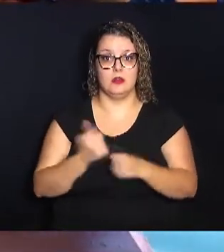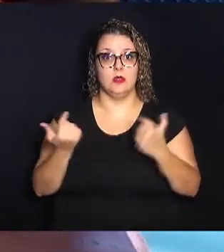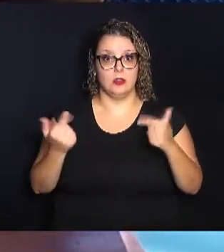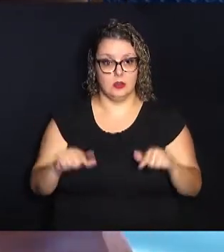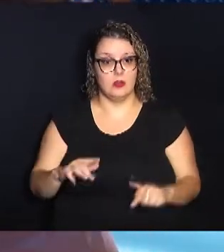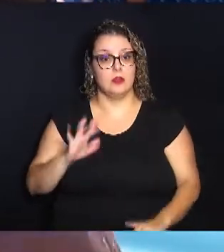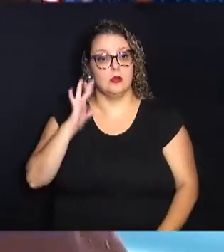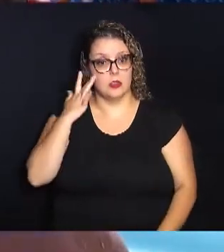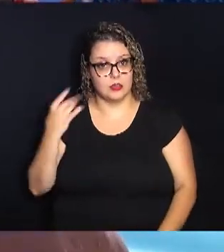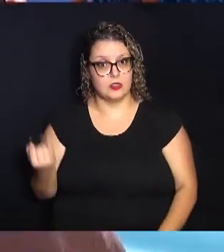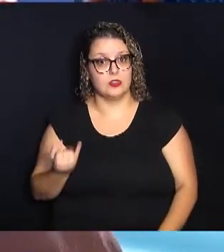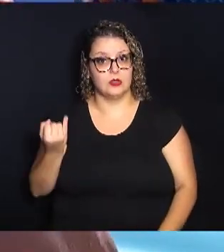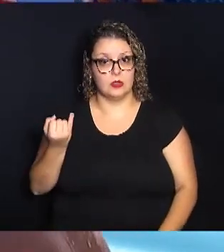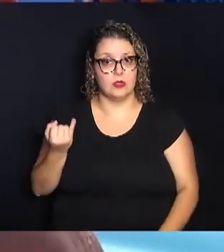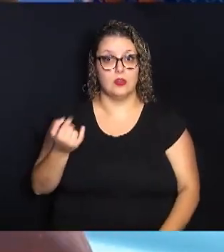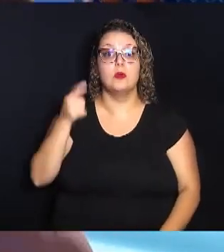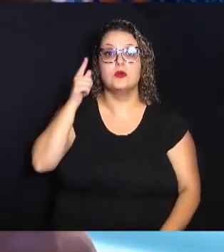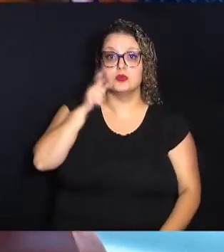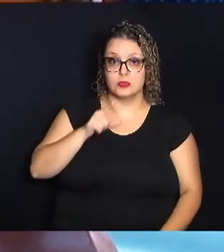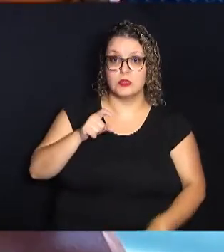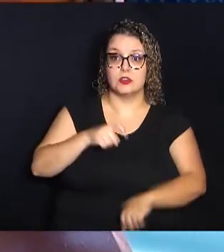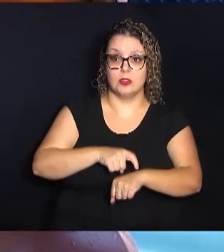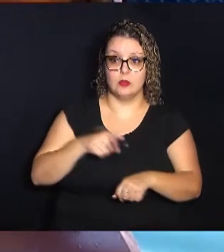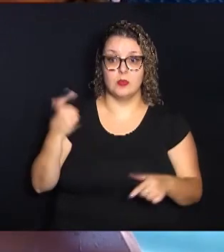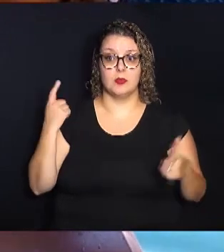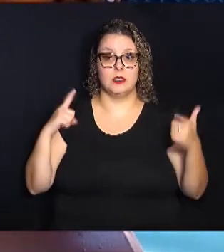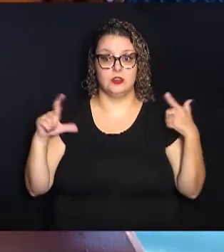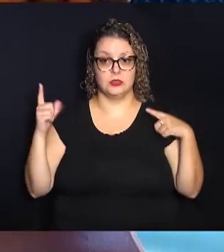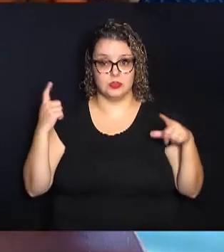acho que é muito importante, porque a gente consegue ter um momento de lazer.